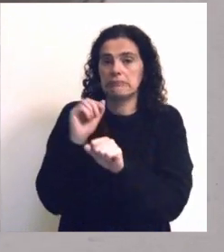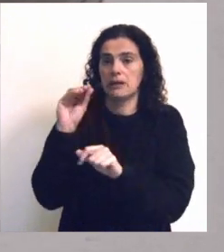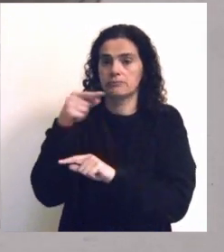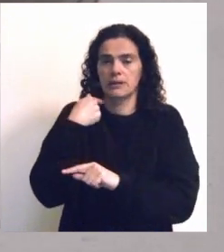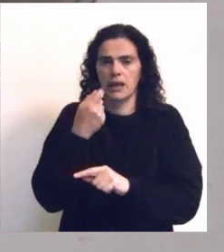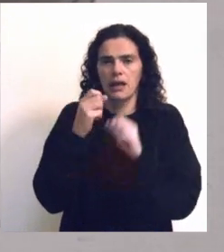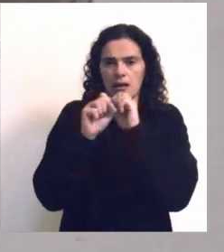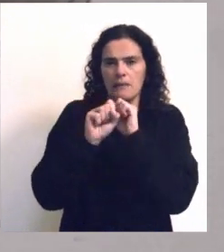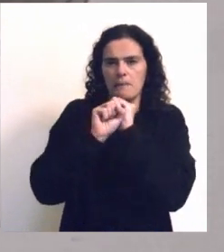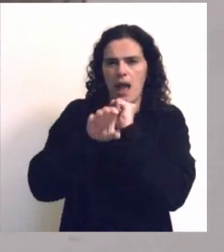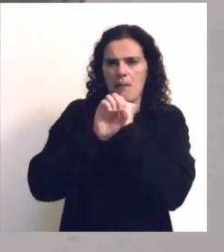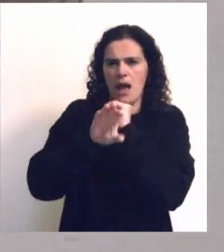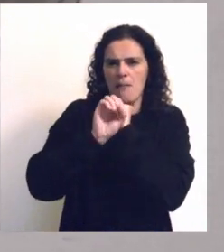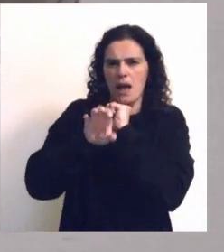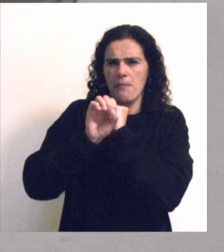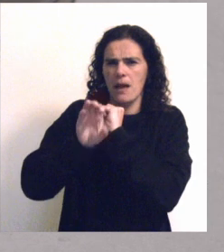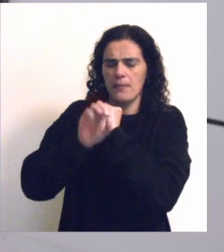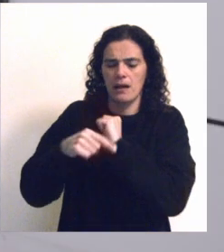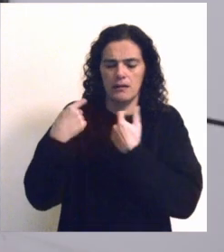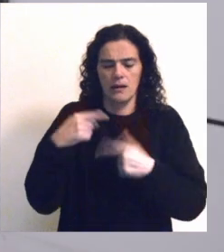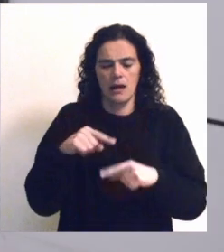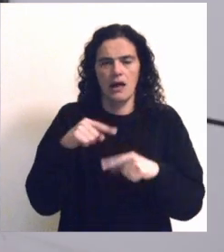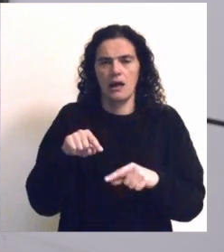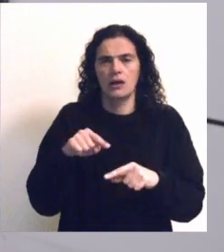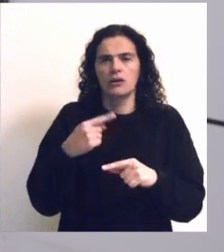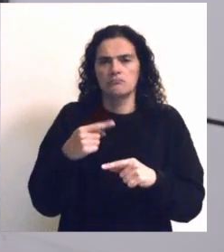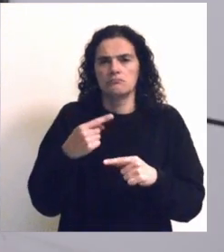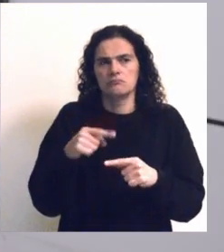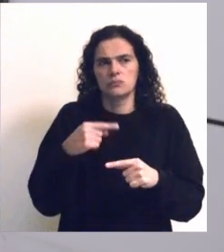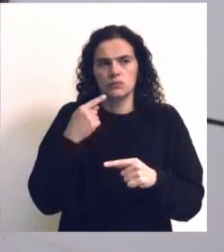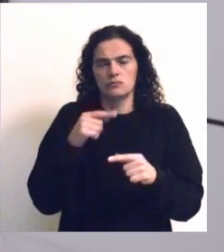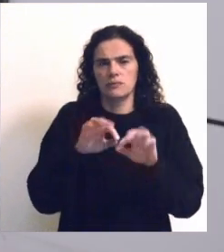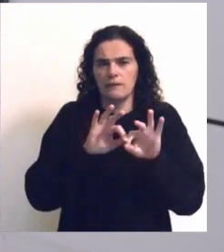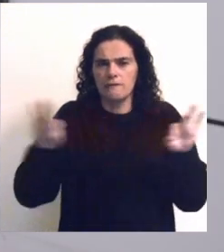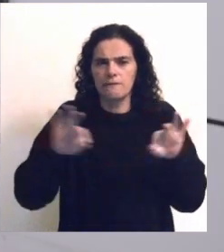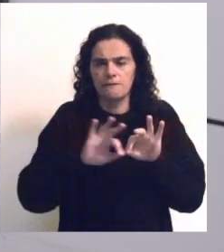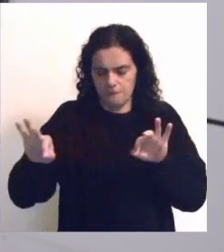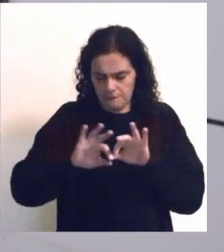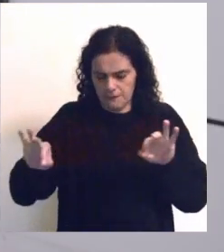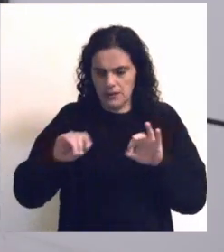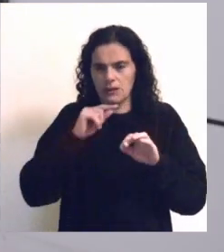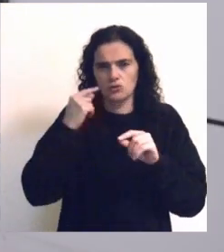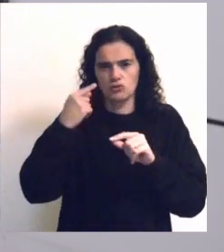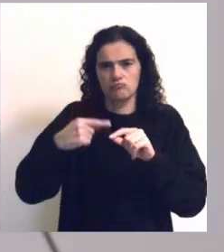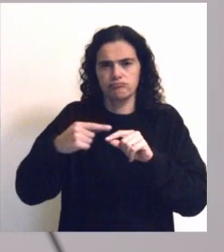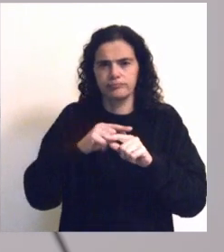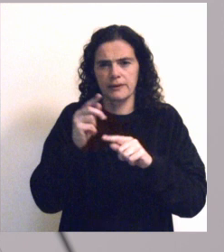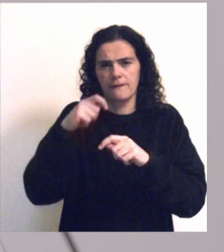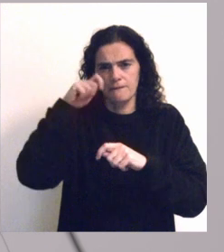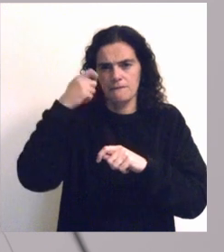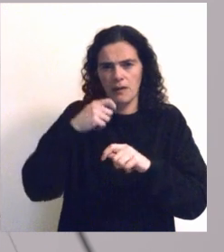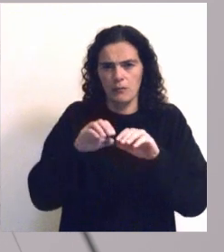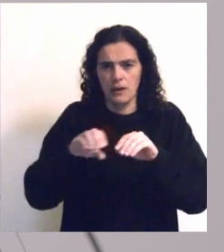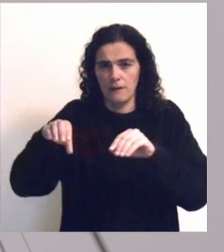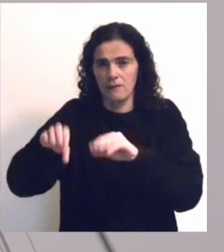consiste num megafone, do qual saem um conjunto de fitas magnéticas, cujas